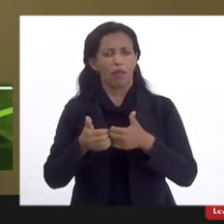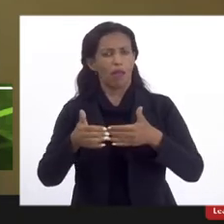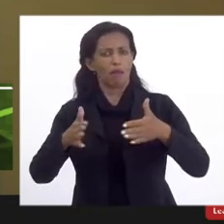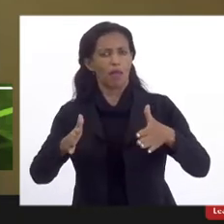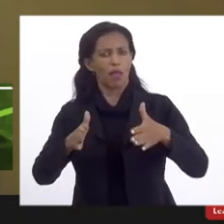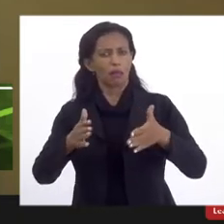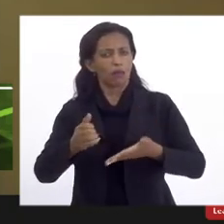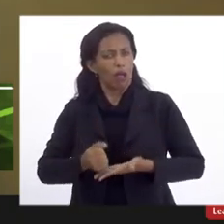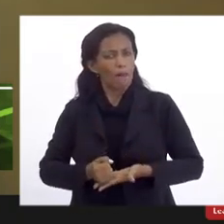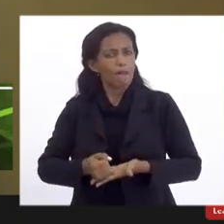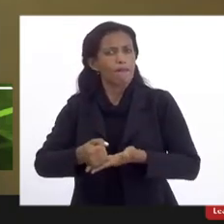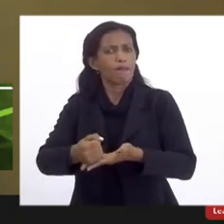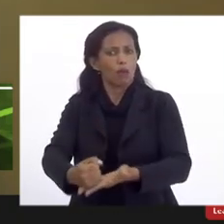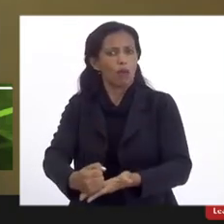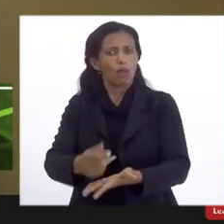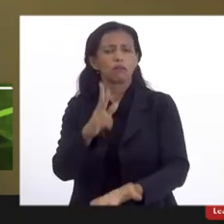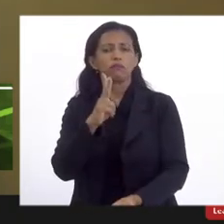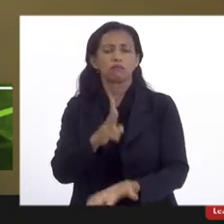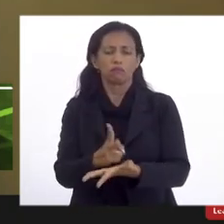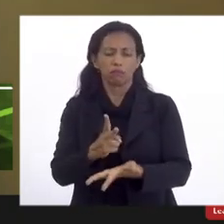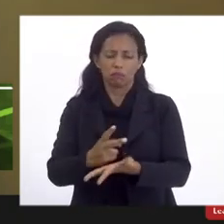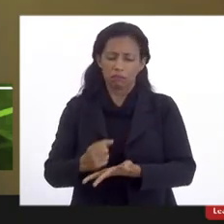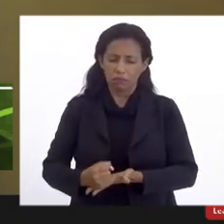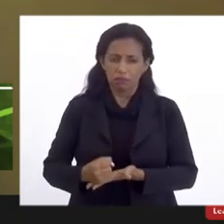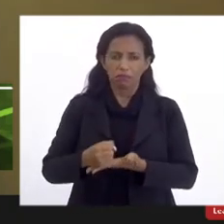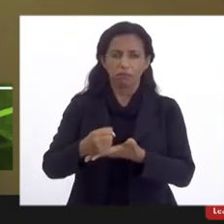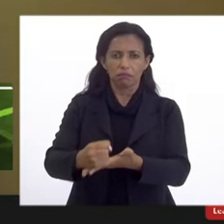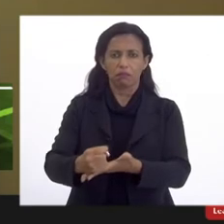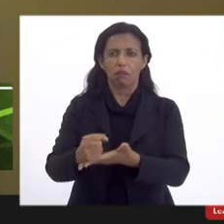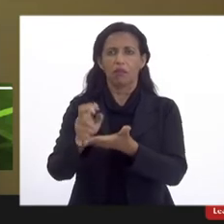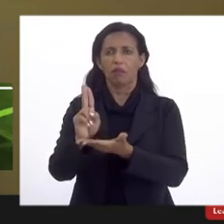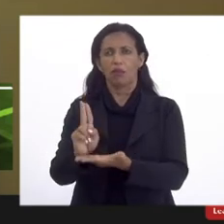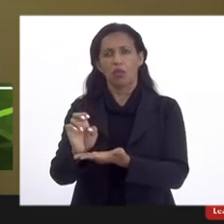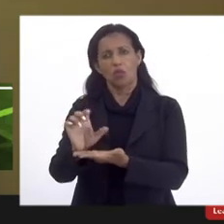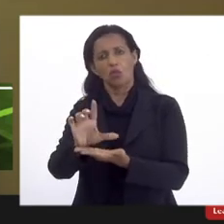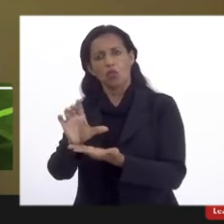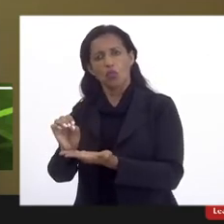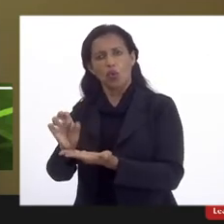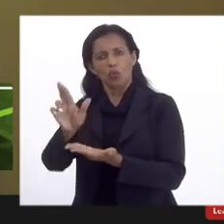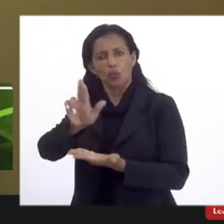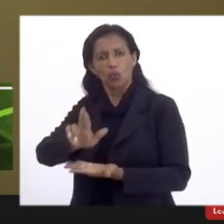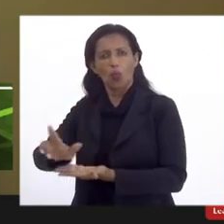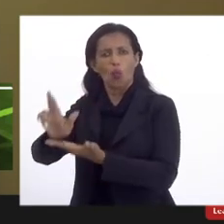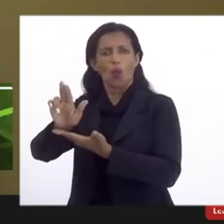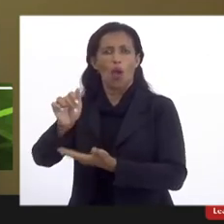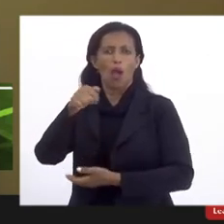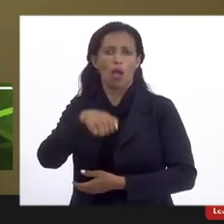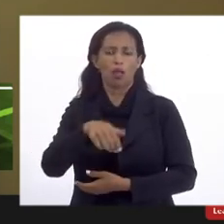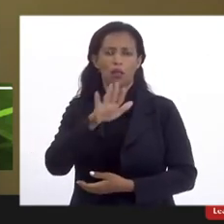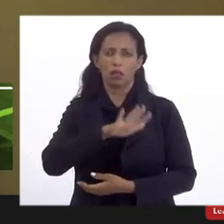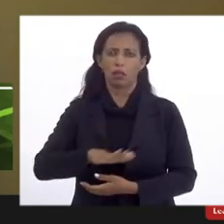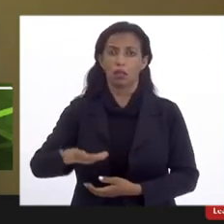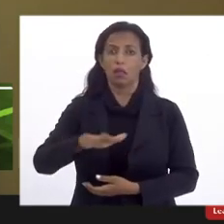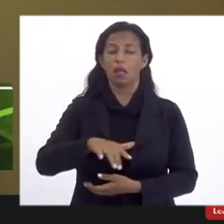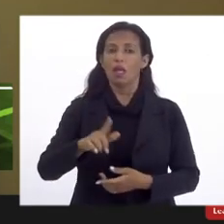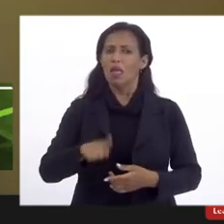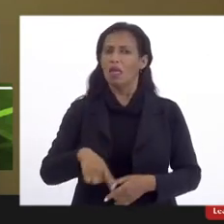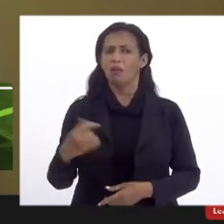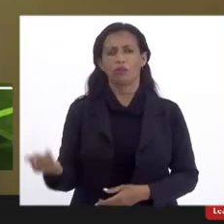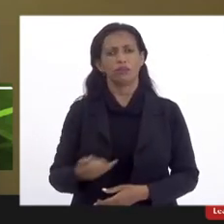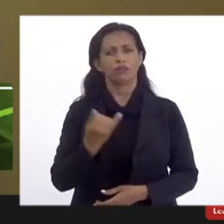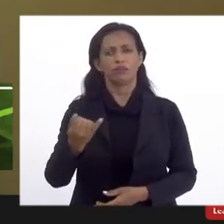sempre apoiou o êxodo aqui na nossa região. É muito importante.